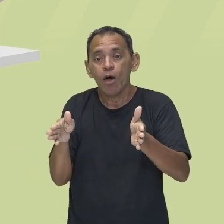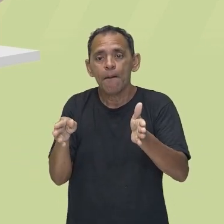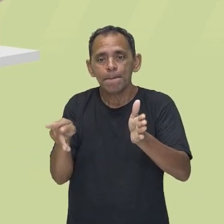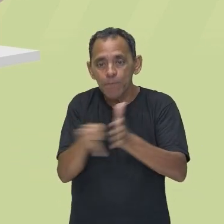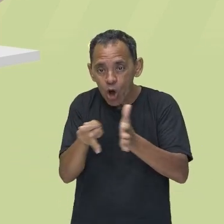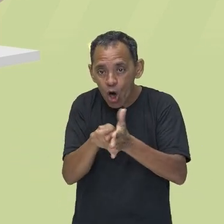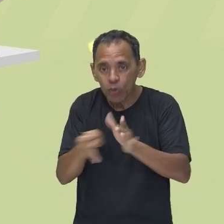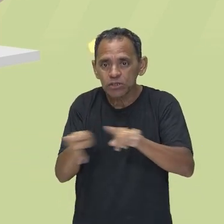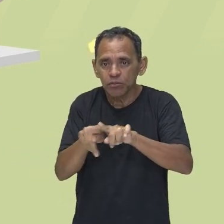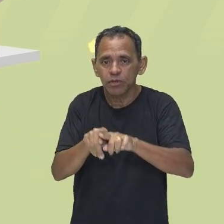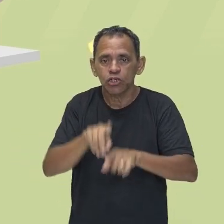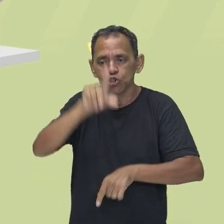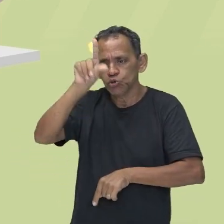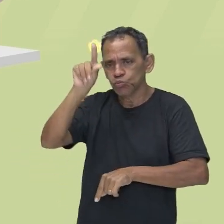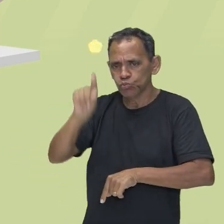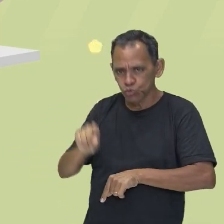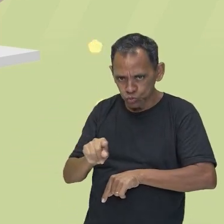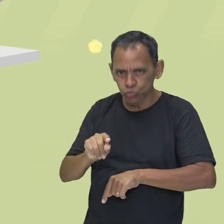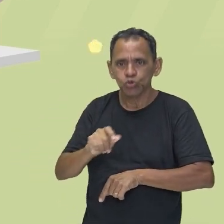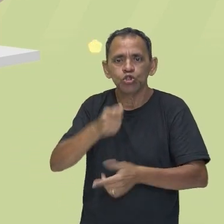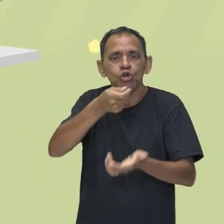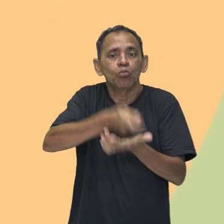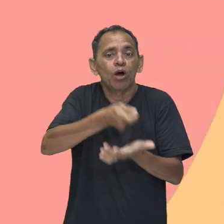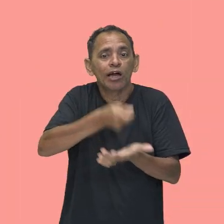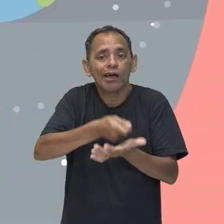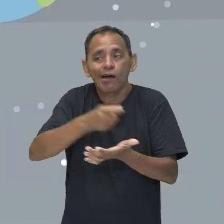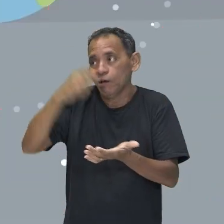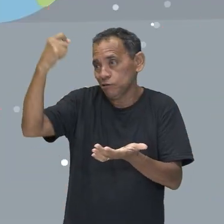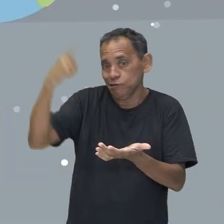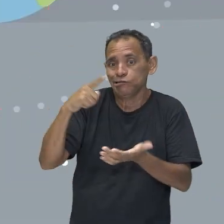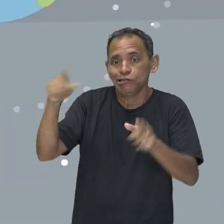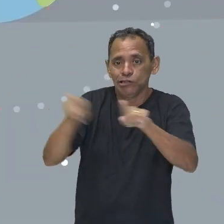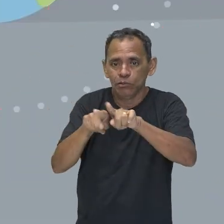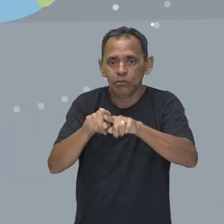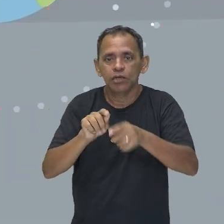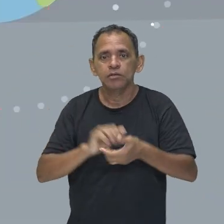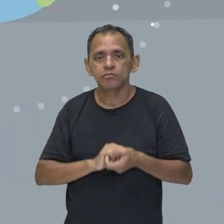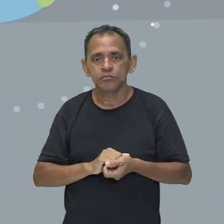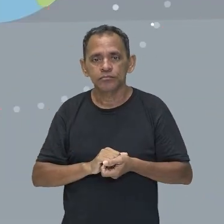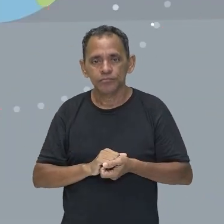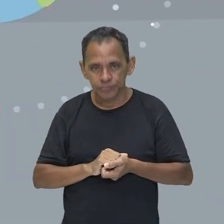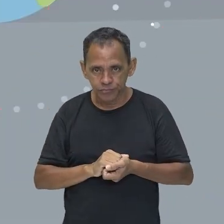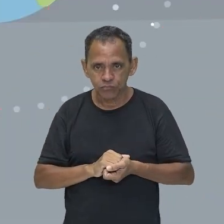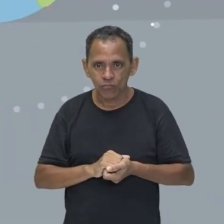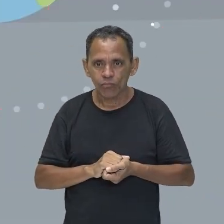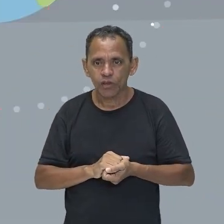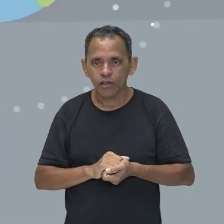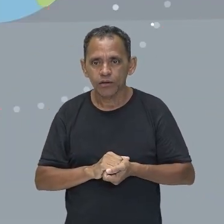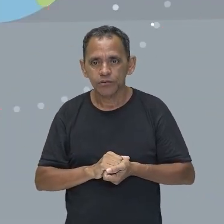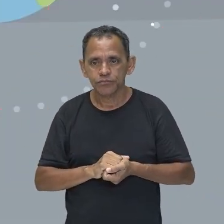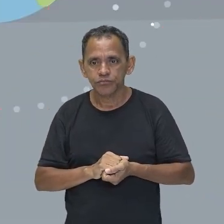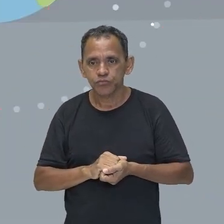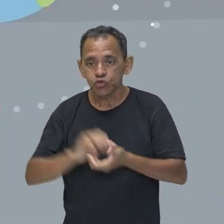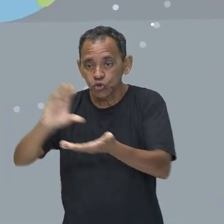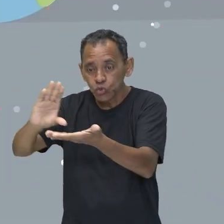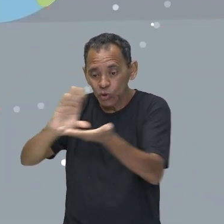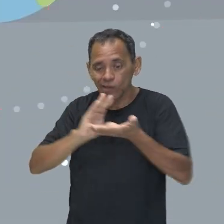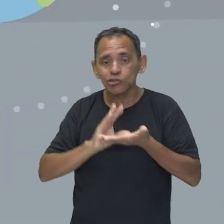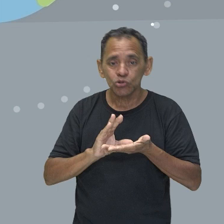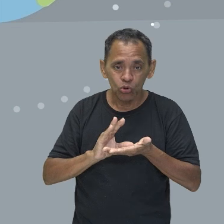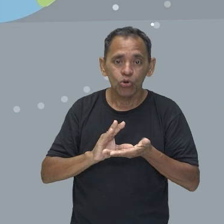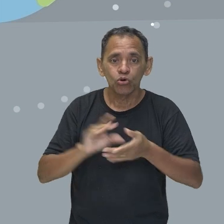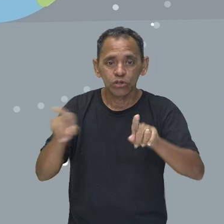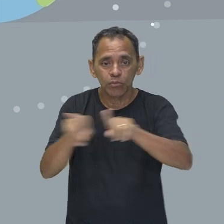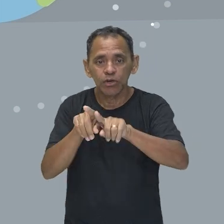a sua conta de energia, ainda estará ajudando o meio ambiente. O seu retorno de investimento é garantido ao explorar a forma mais